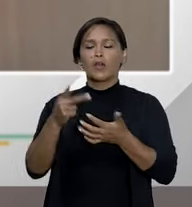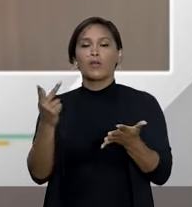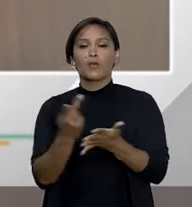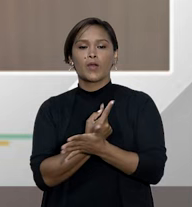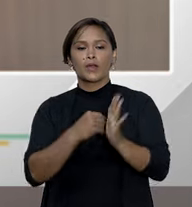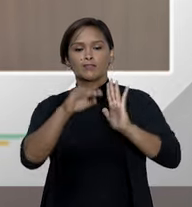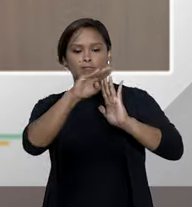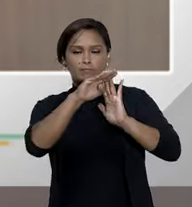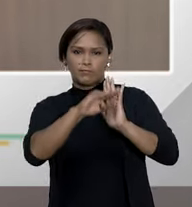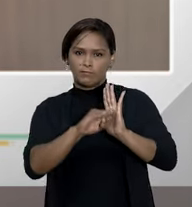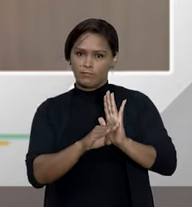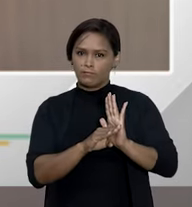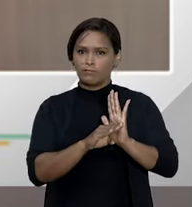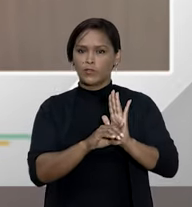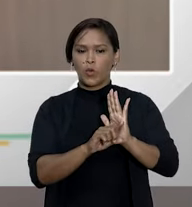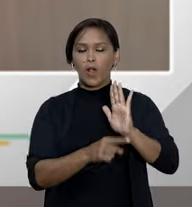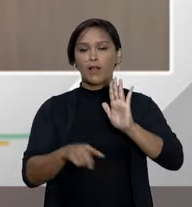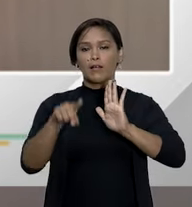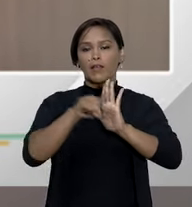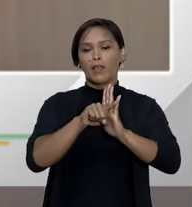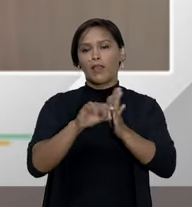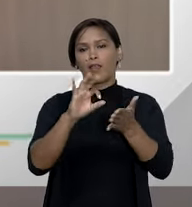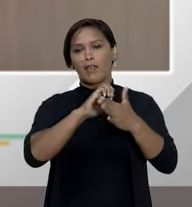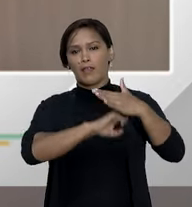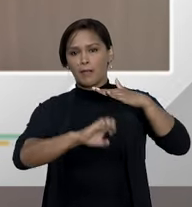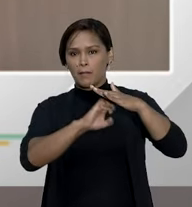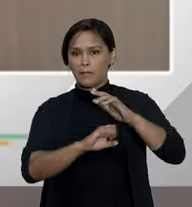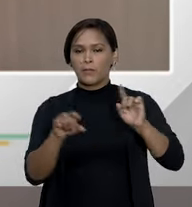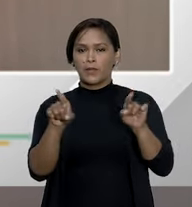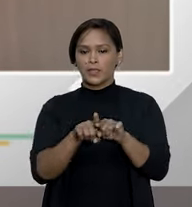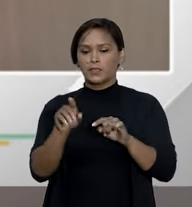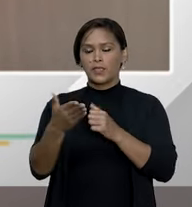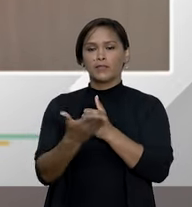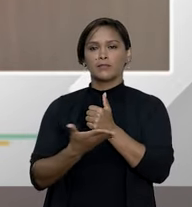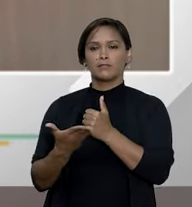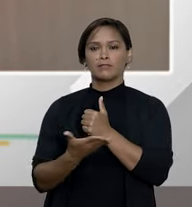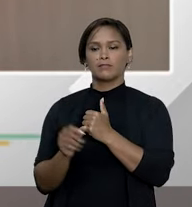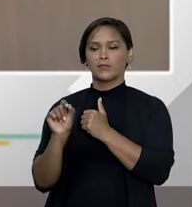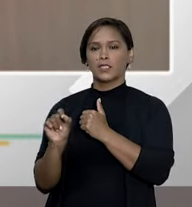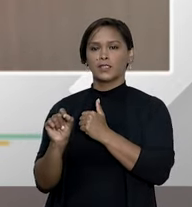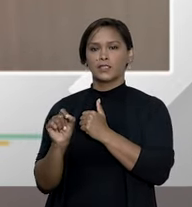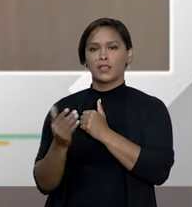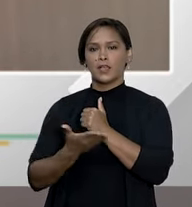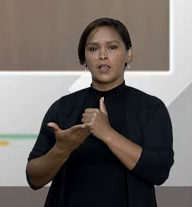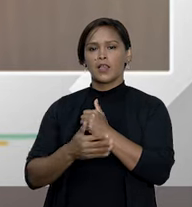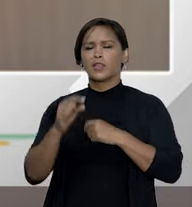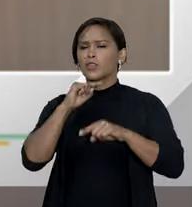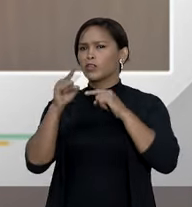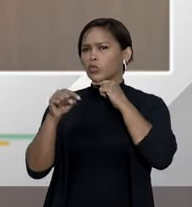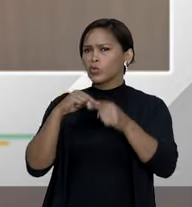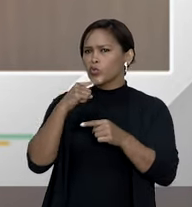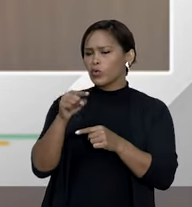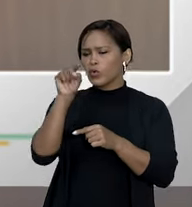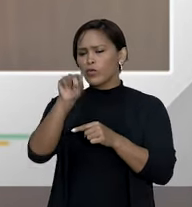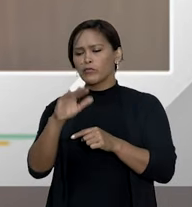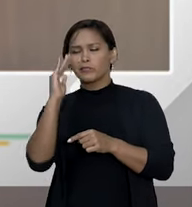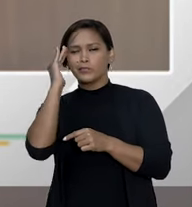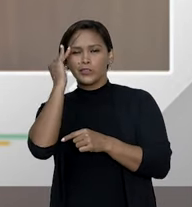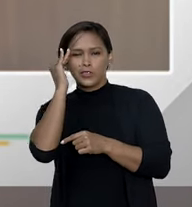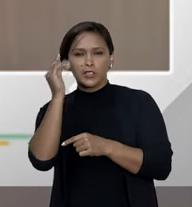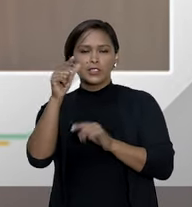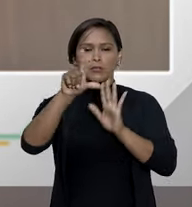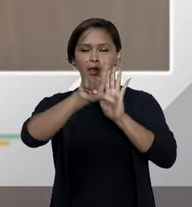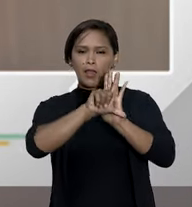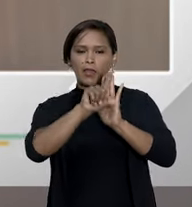a a negativa da operadora ela se baseia numa dúvida de interpretação